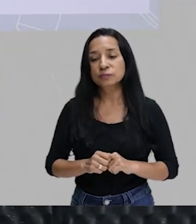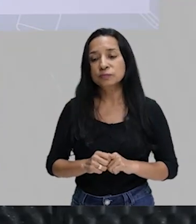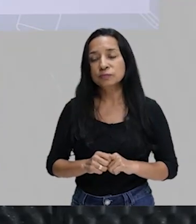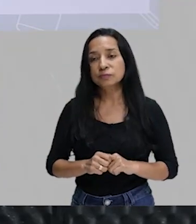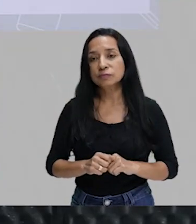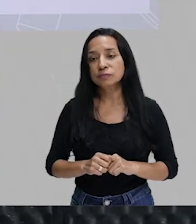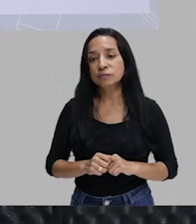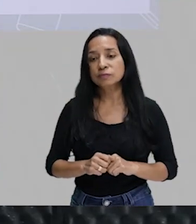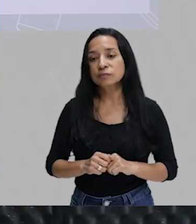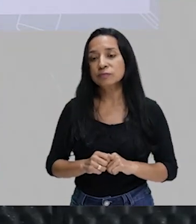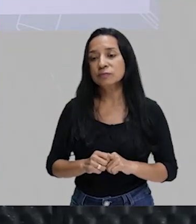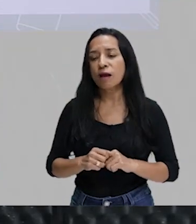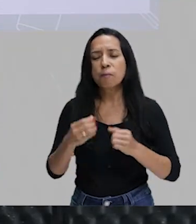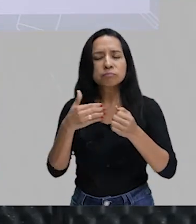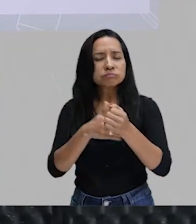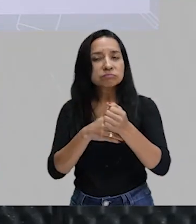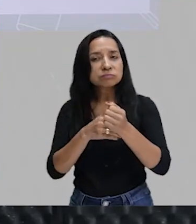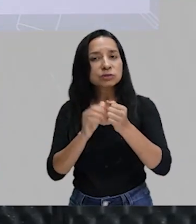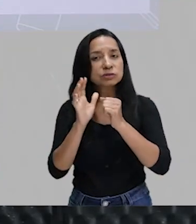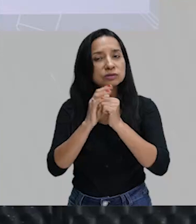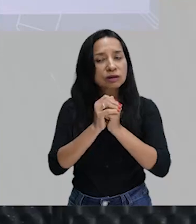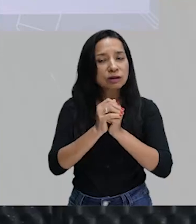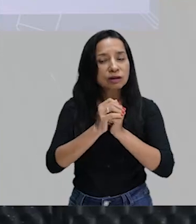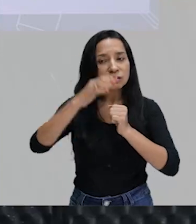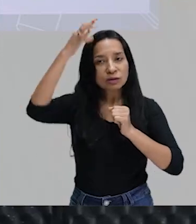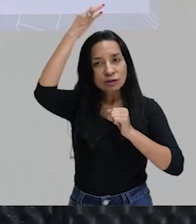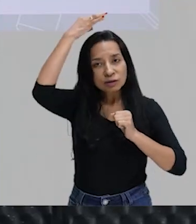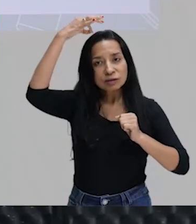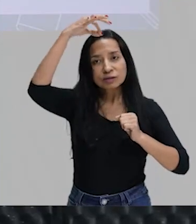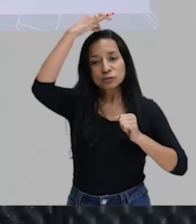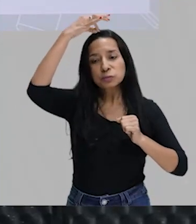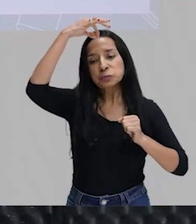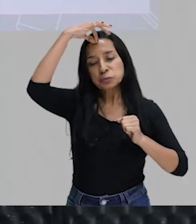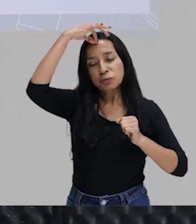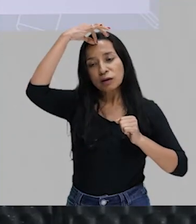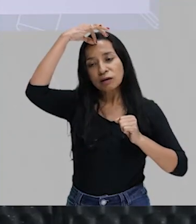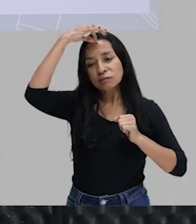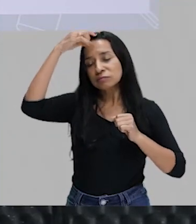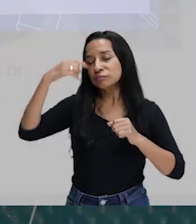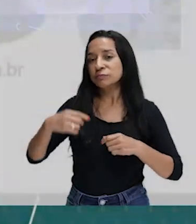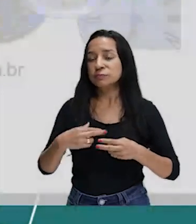mistério, espiritual. Esse tipo de coisa, tá bom?